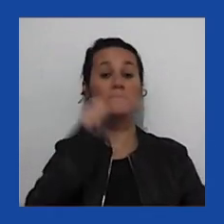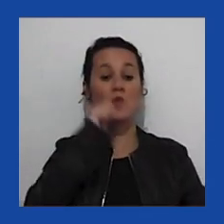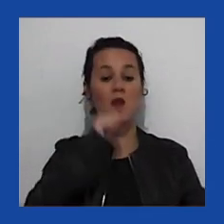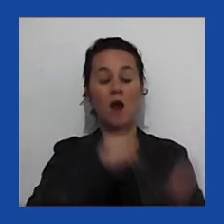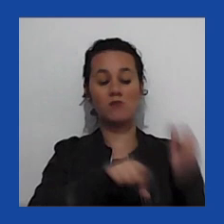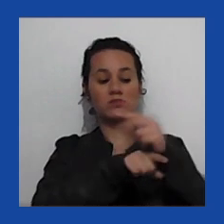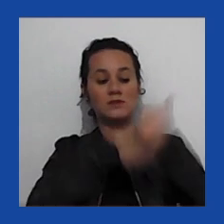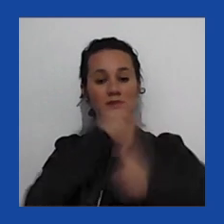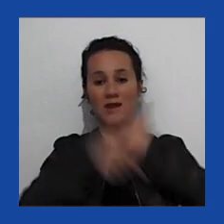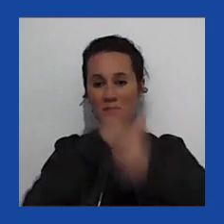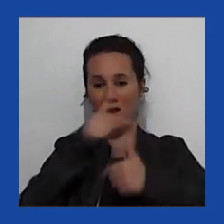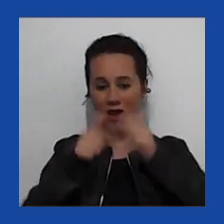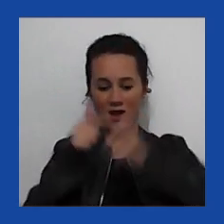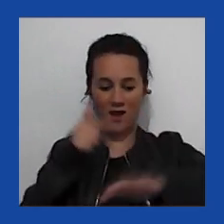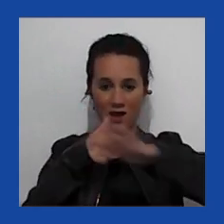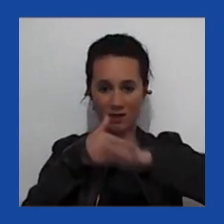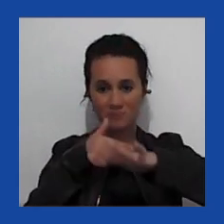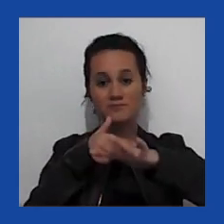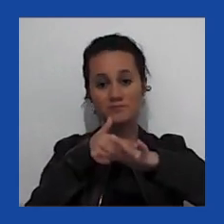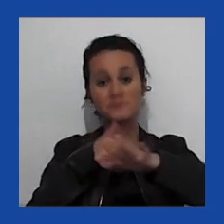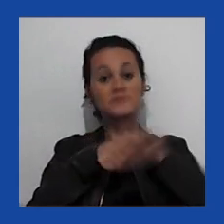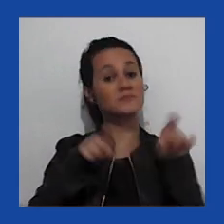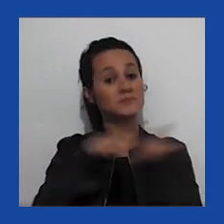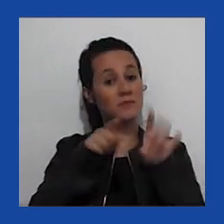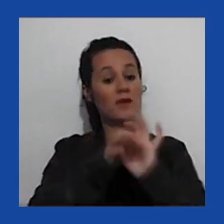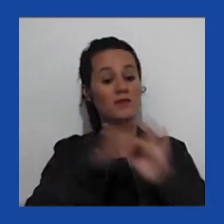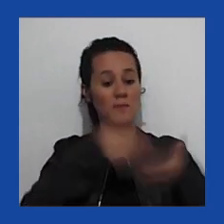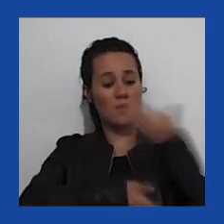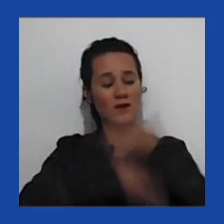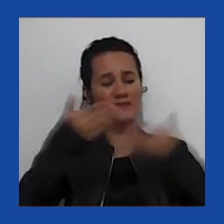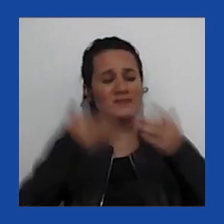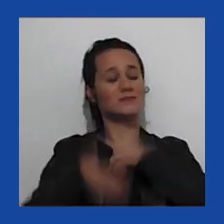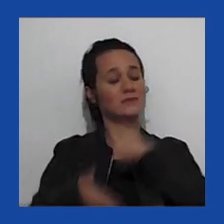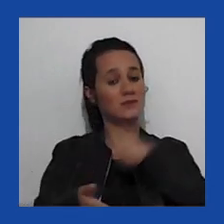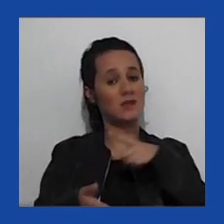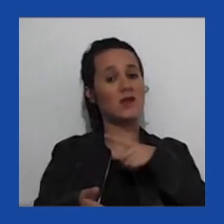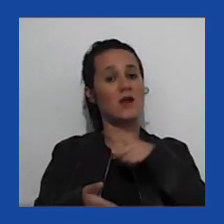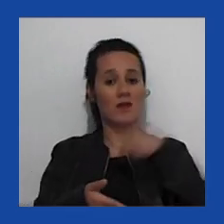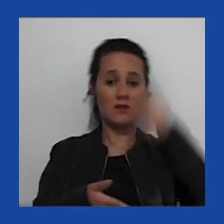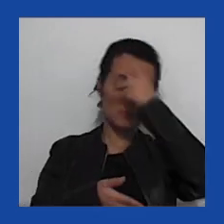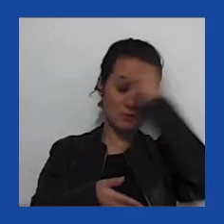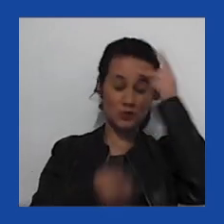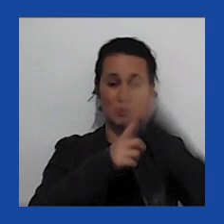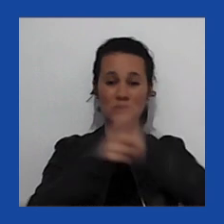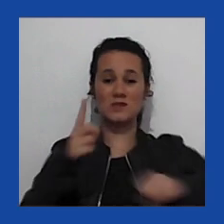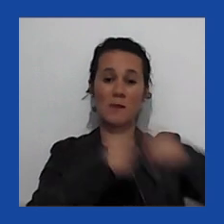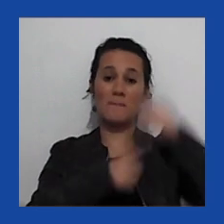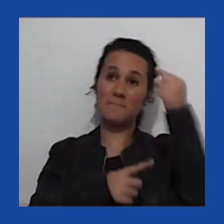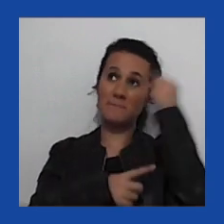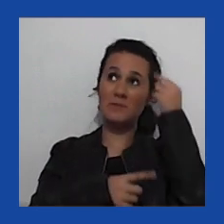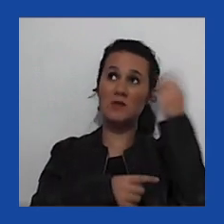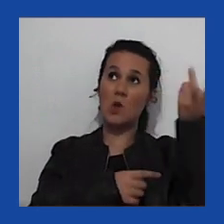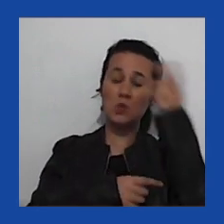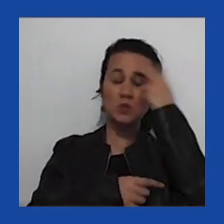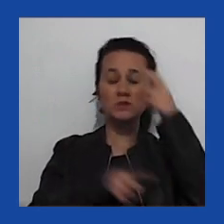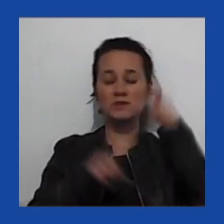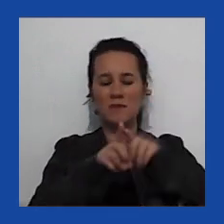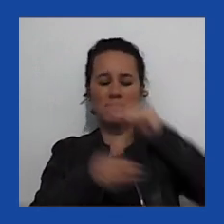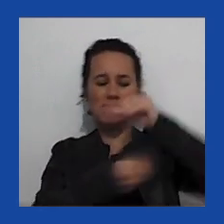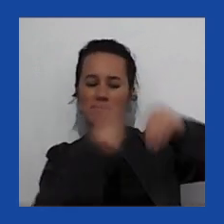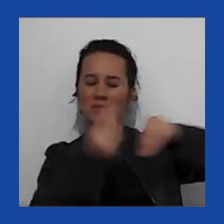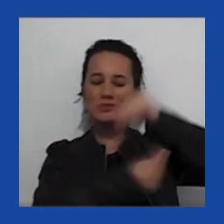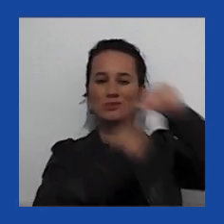trabalho e entre muitas democracias também uma sociedade mais racialmente e culturalmente misturada,